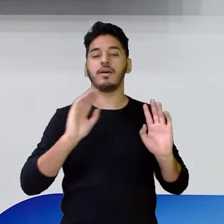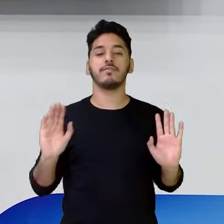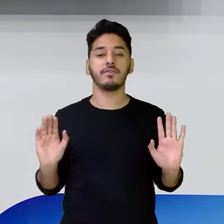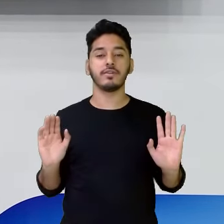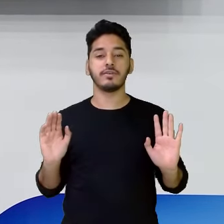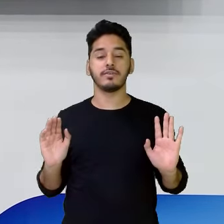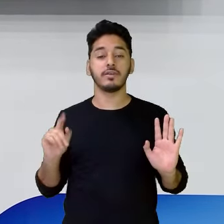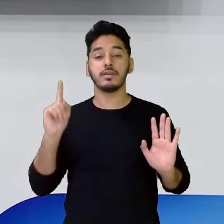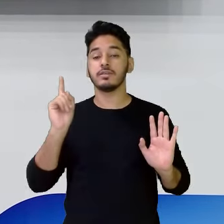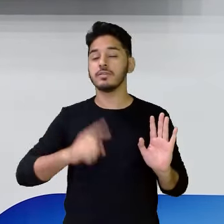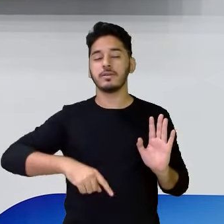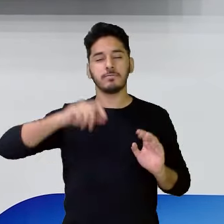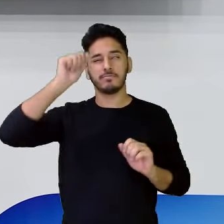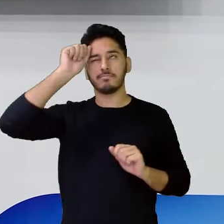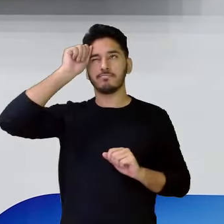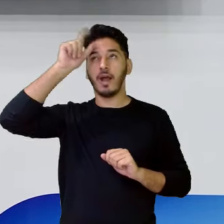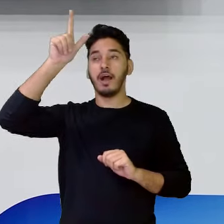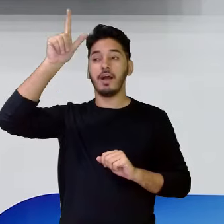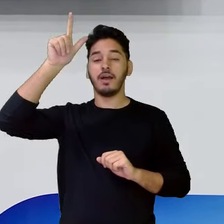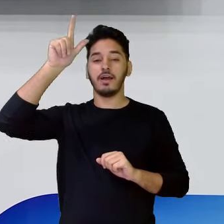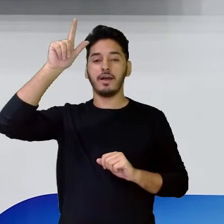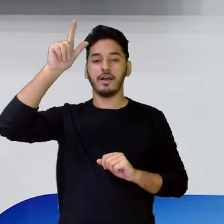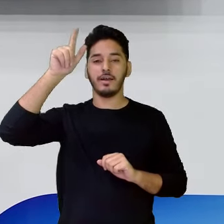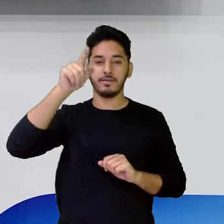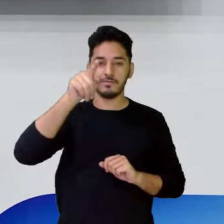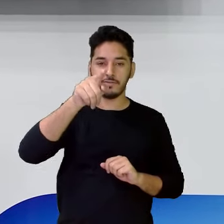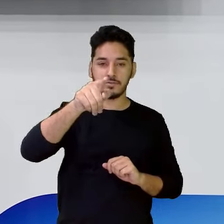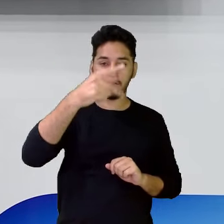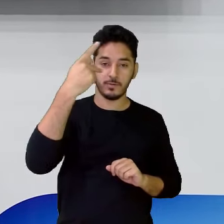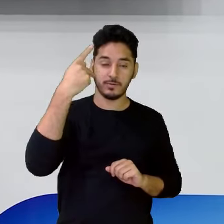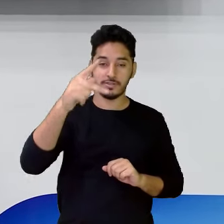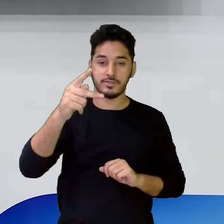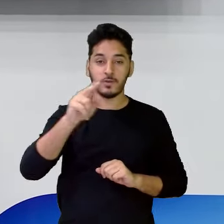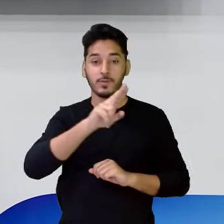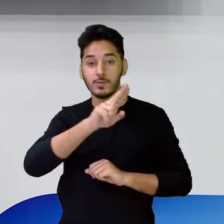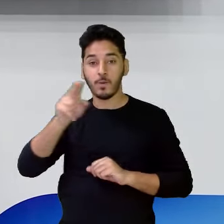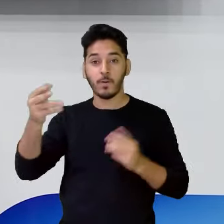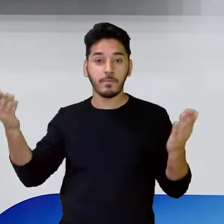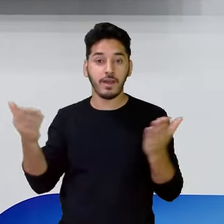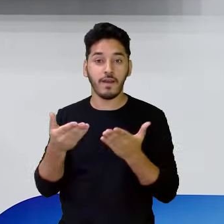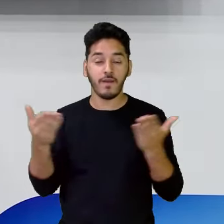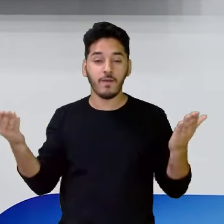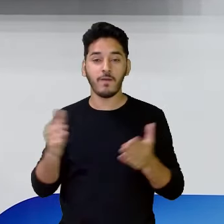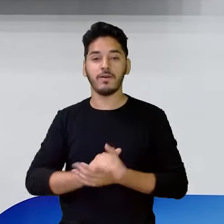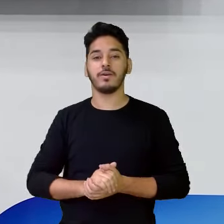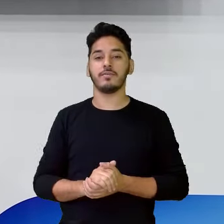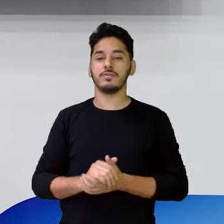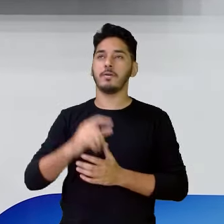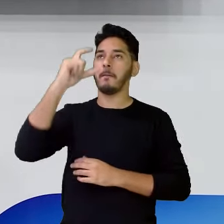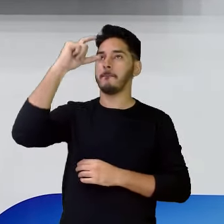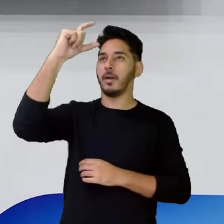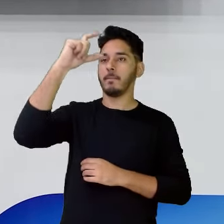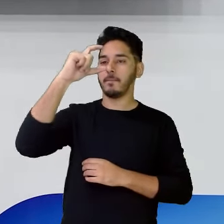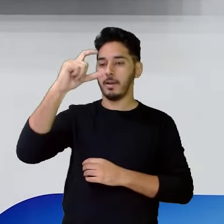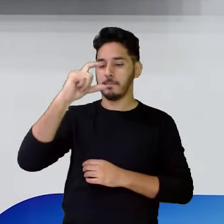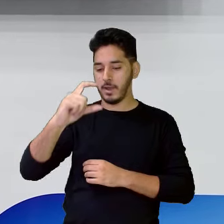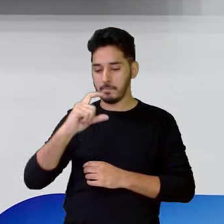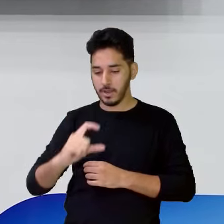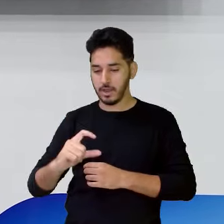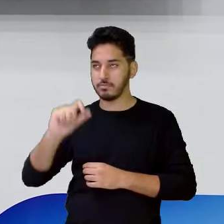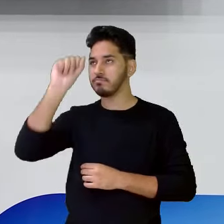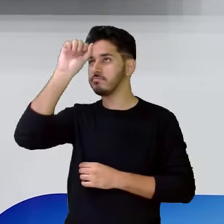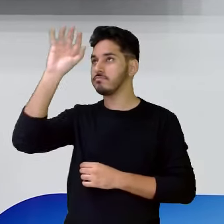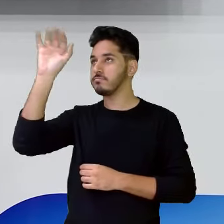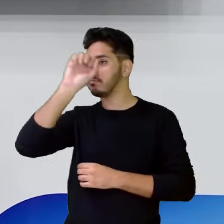uma questão da criatividade. E você, com o seu nome. Qual você escreveria? Como seria o seu